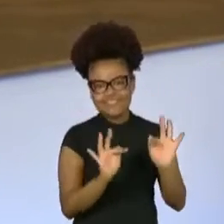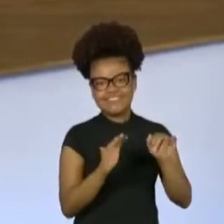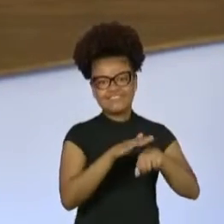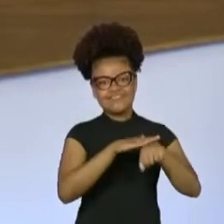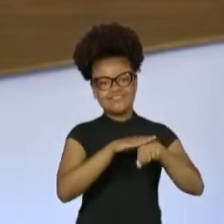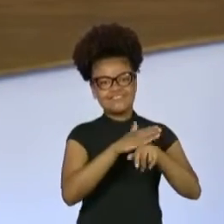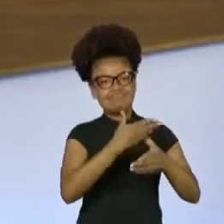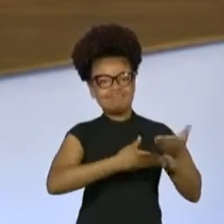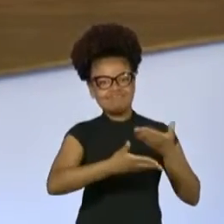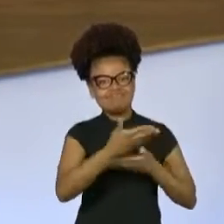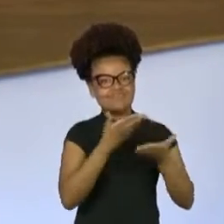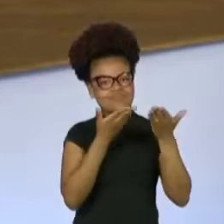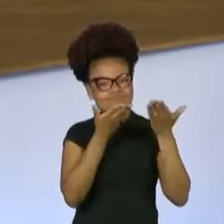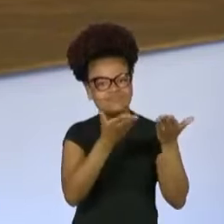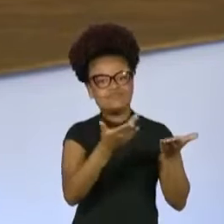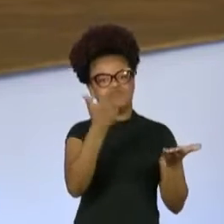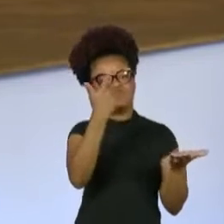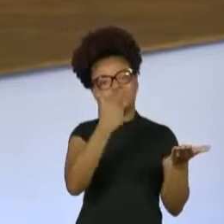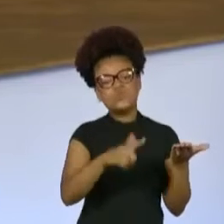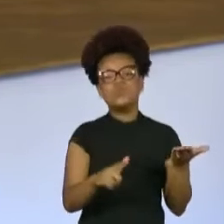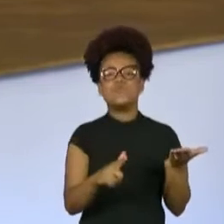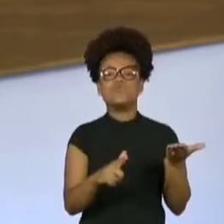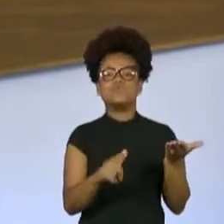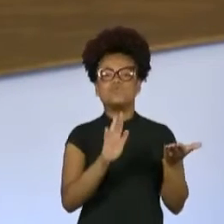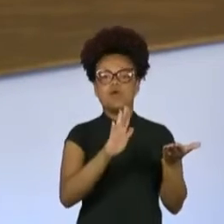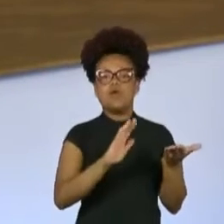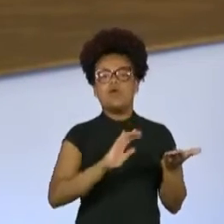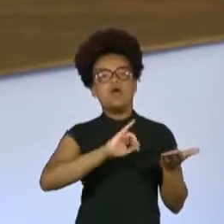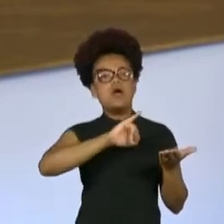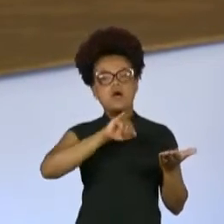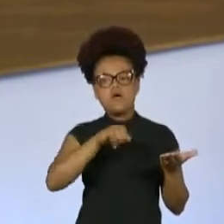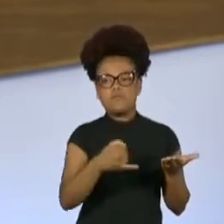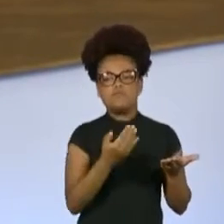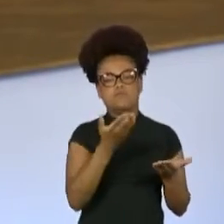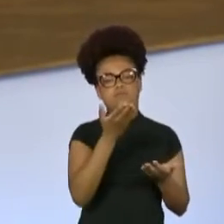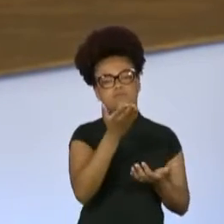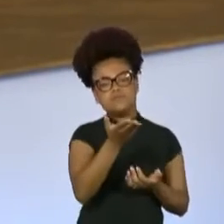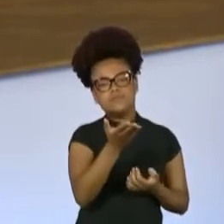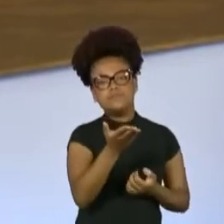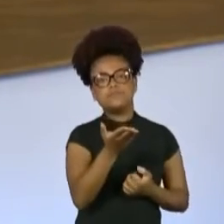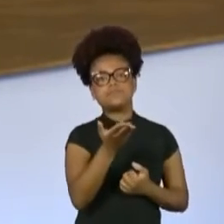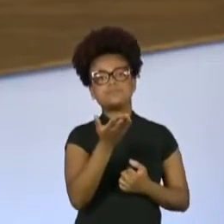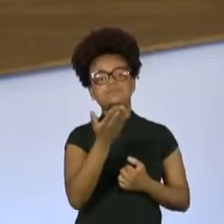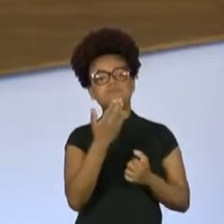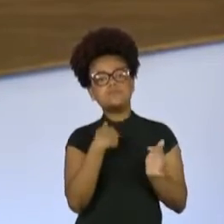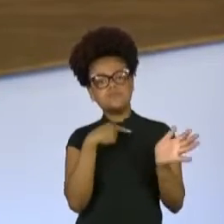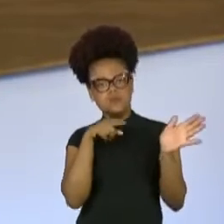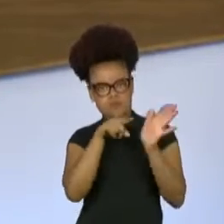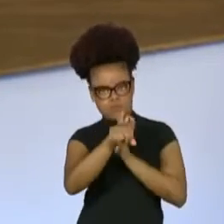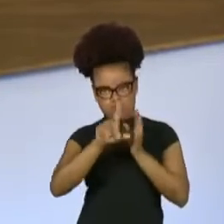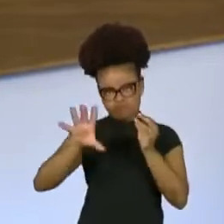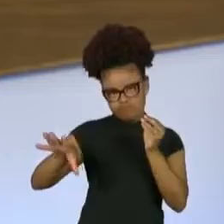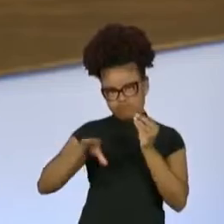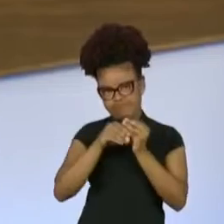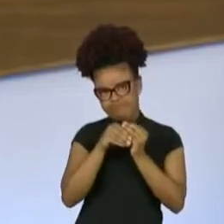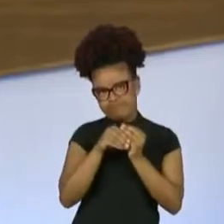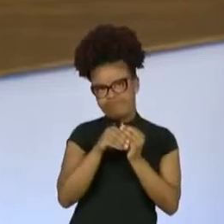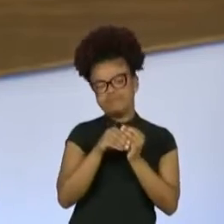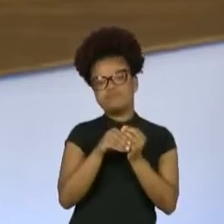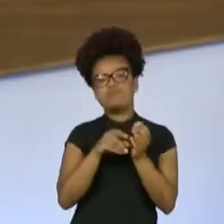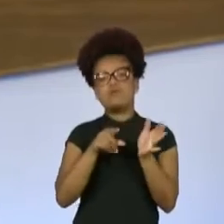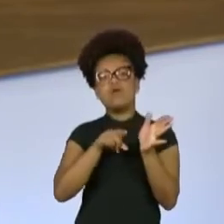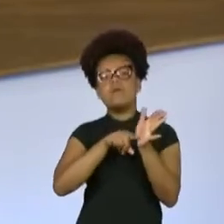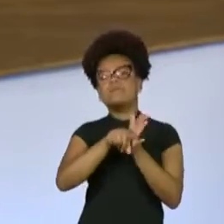E aproveitando um pouco o gancho da pergunta da Thais, na pesquisa do livro, eu